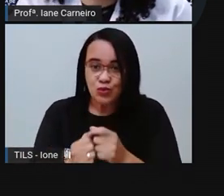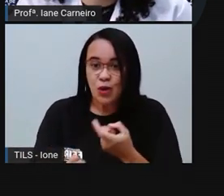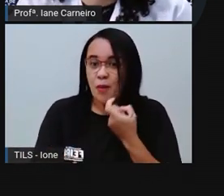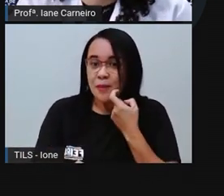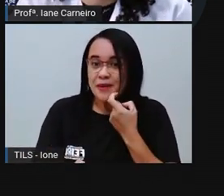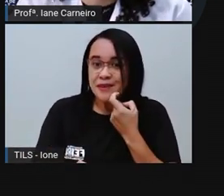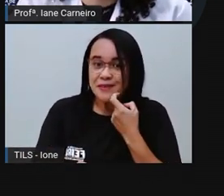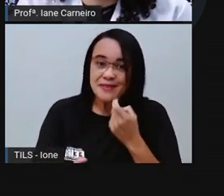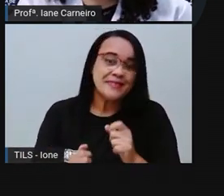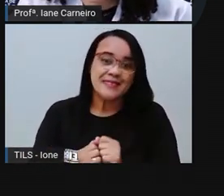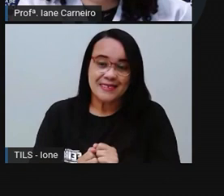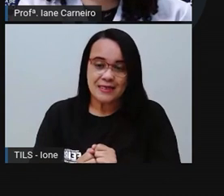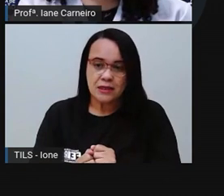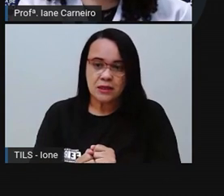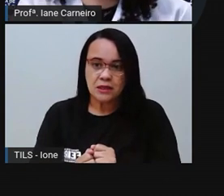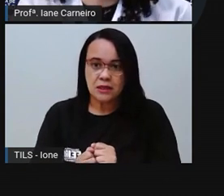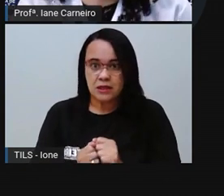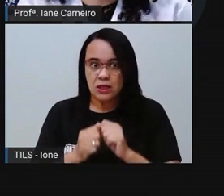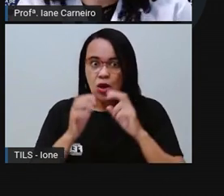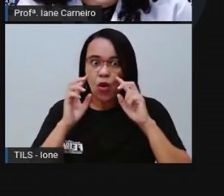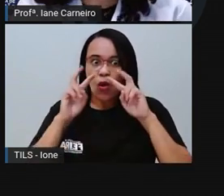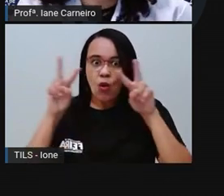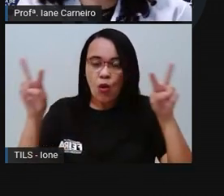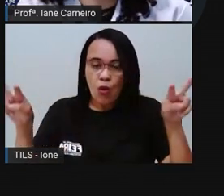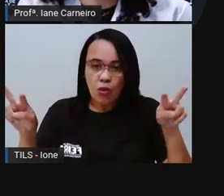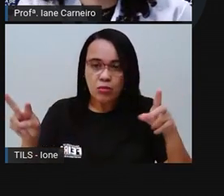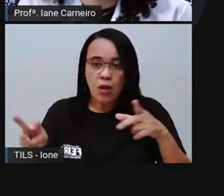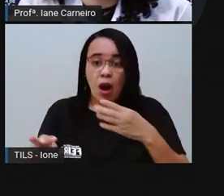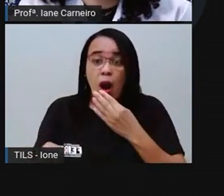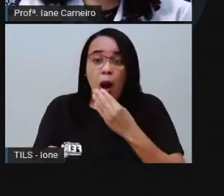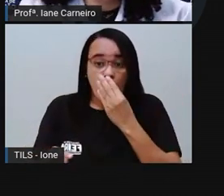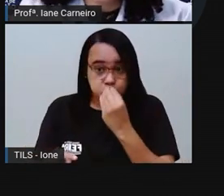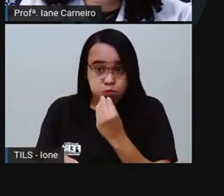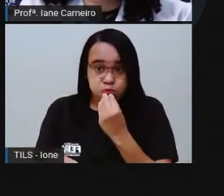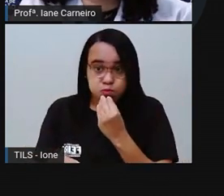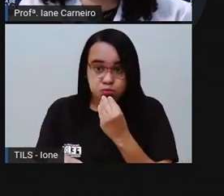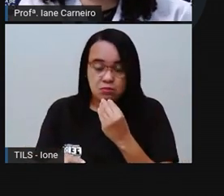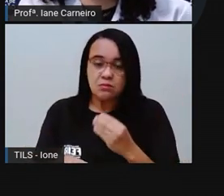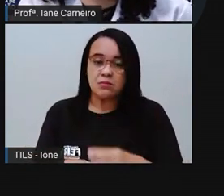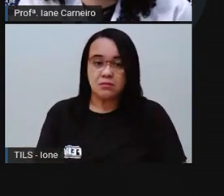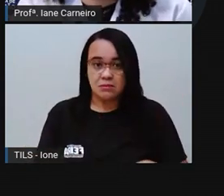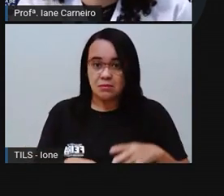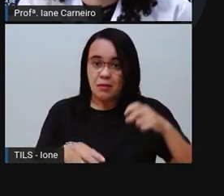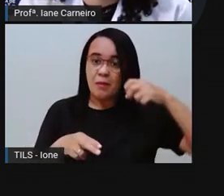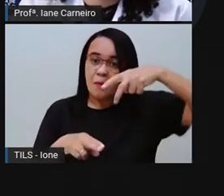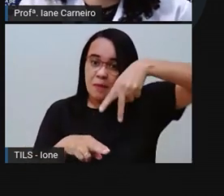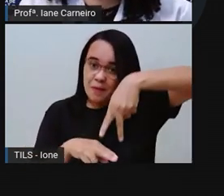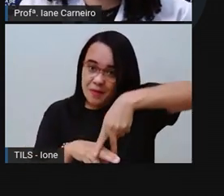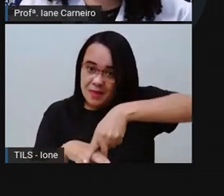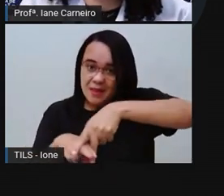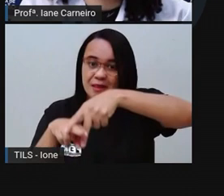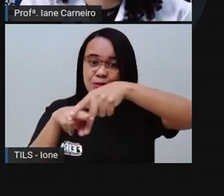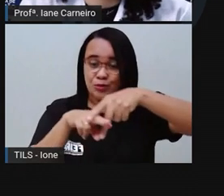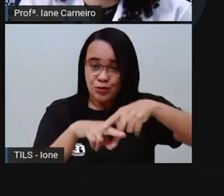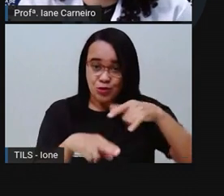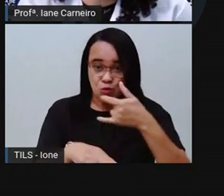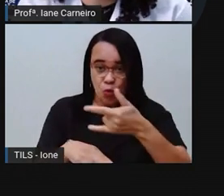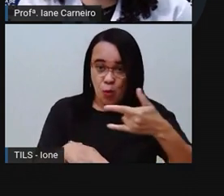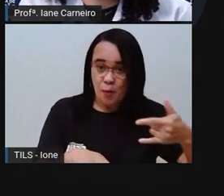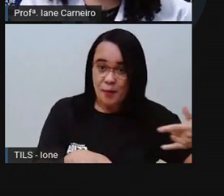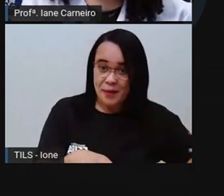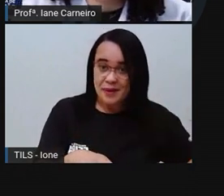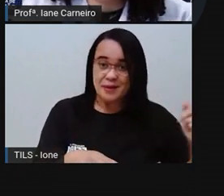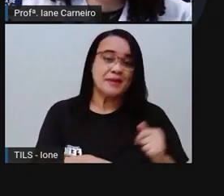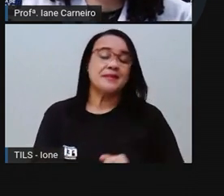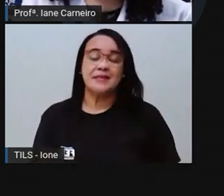fechada e olhos bem abertos. Vai dar certo. E deu mesmo. A Centopeia subiu nas